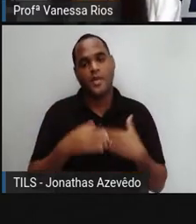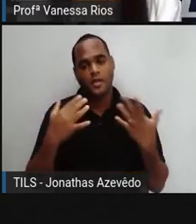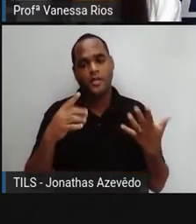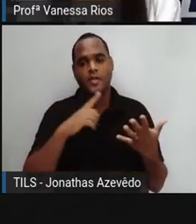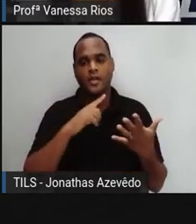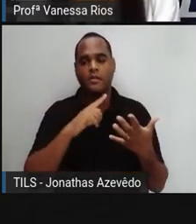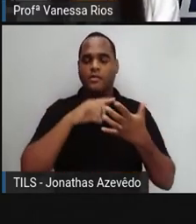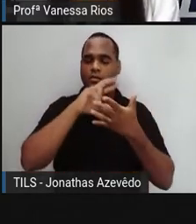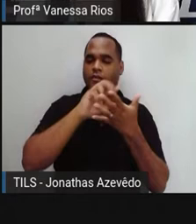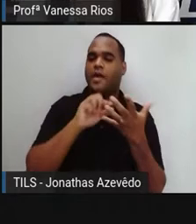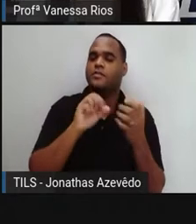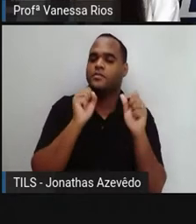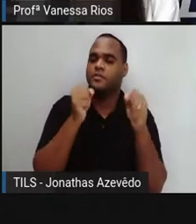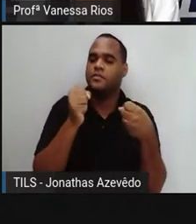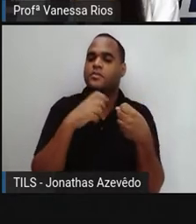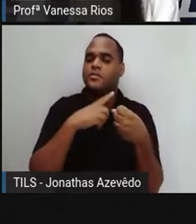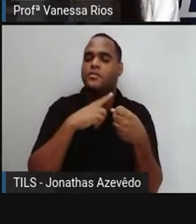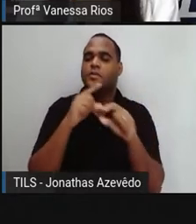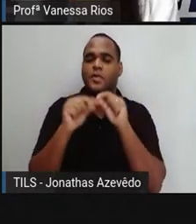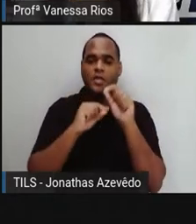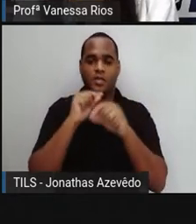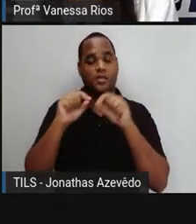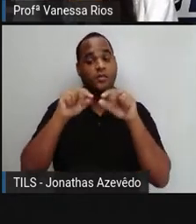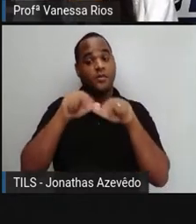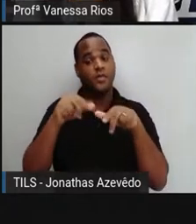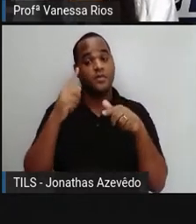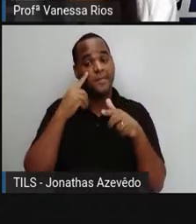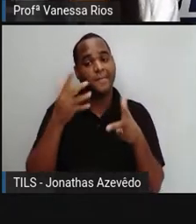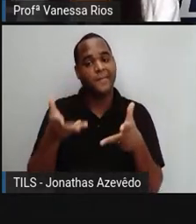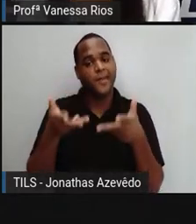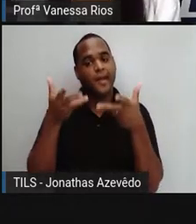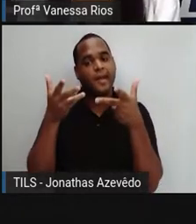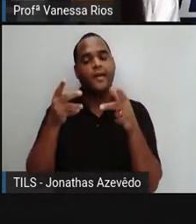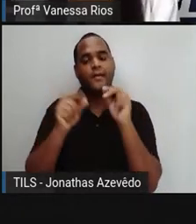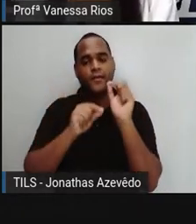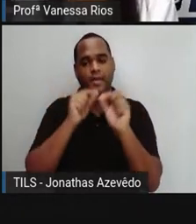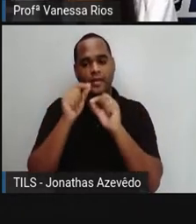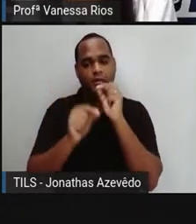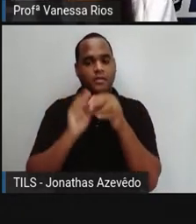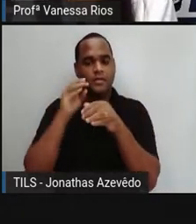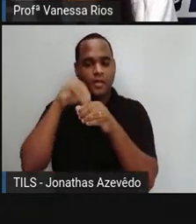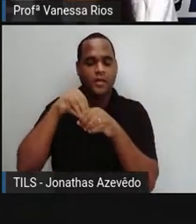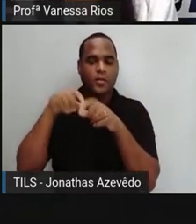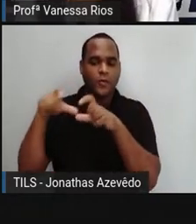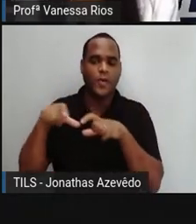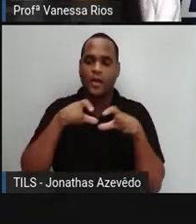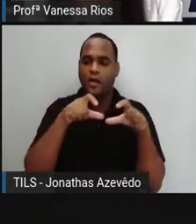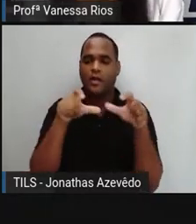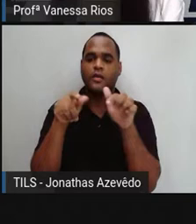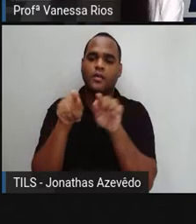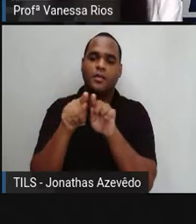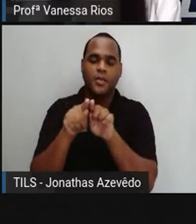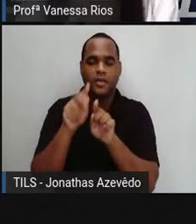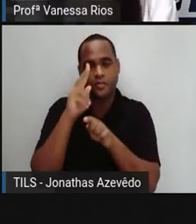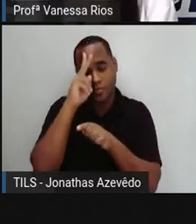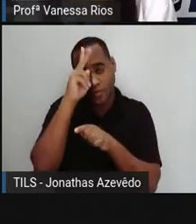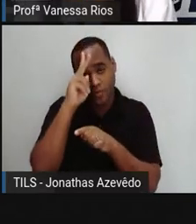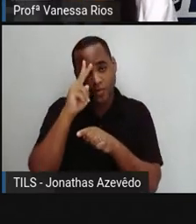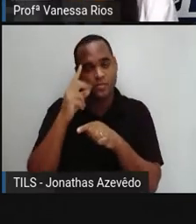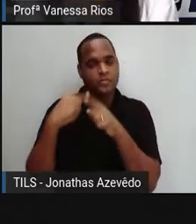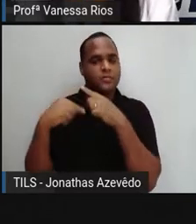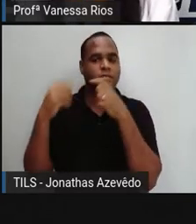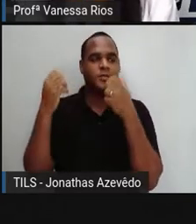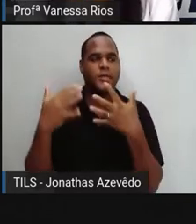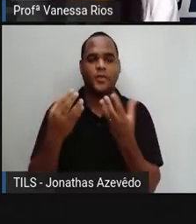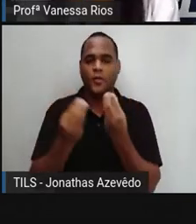questões que estão de forma implícitas, diante do ambiente, diante do momento histórico, diante